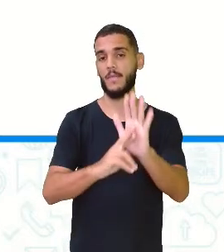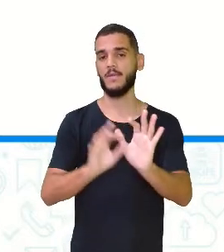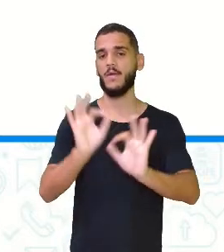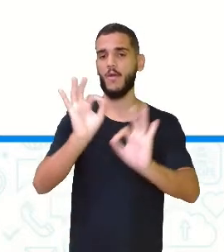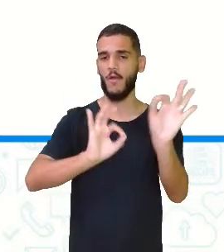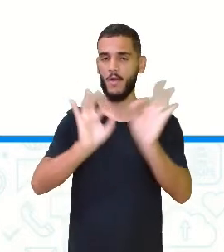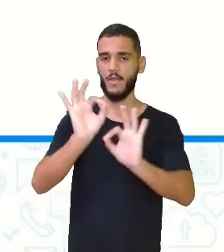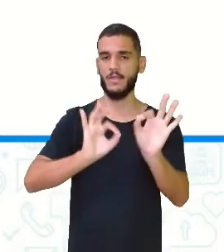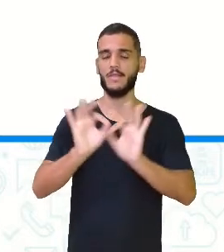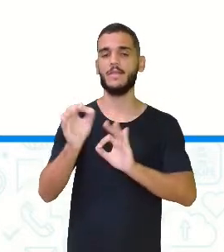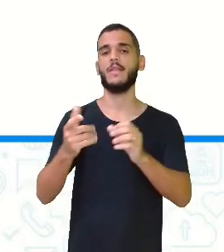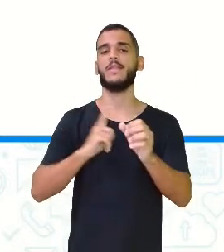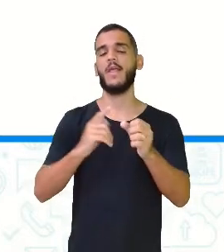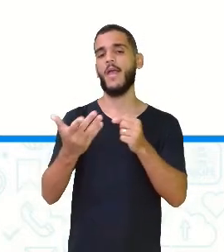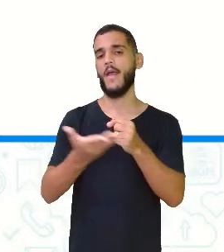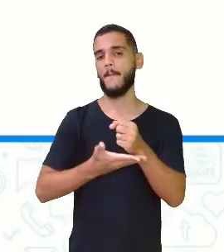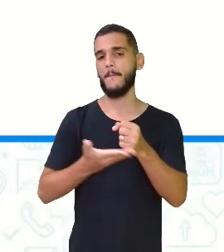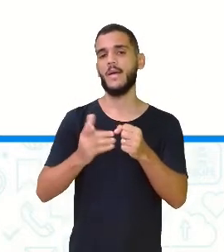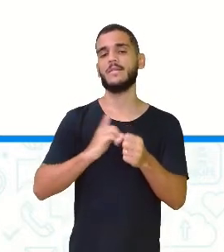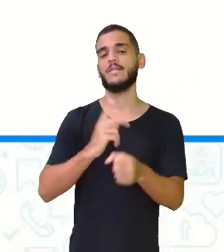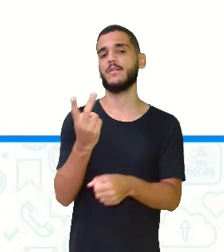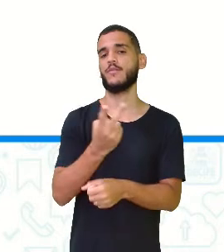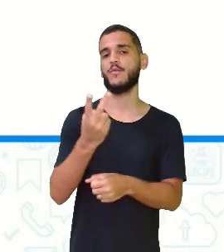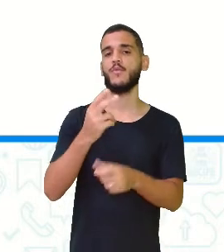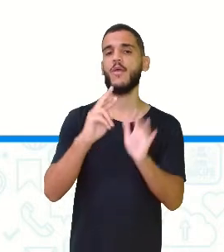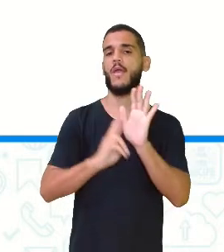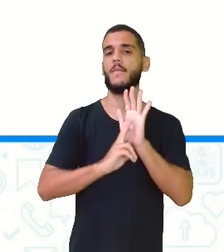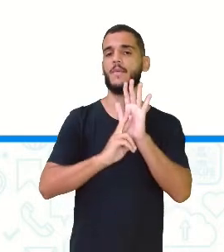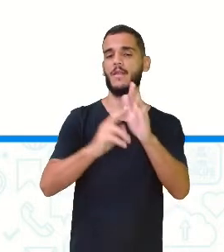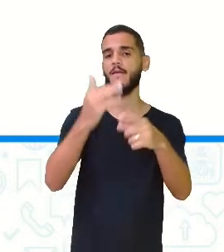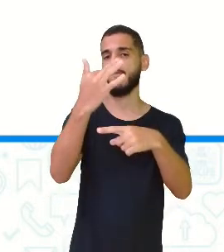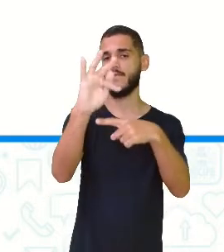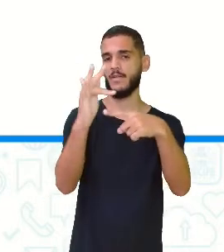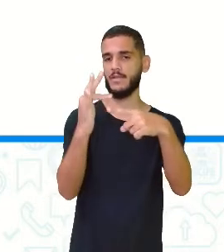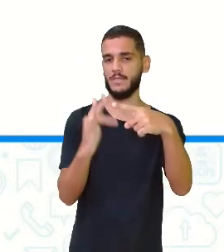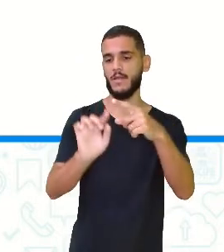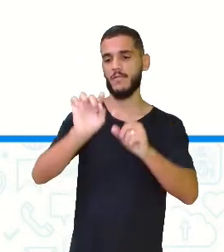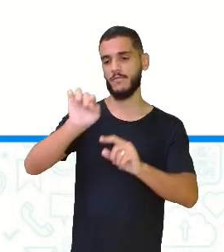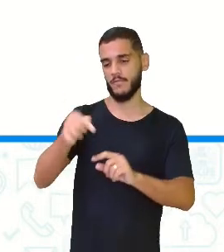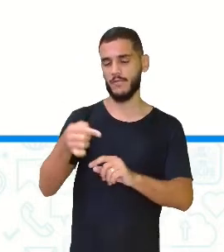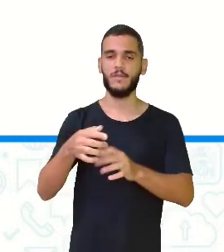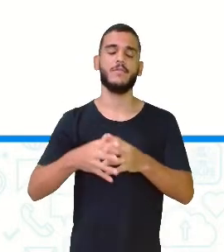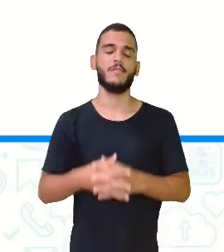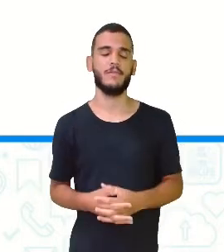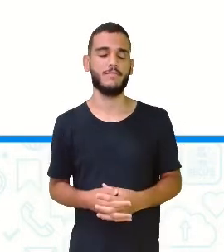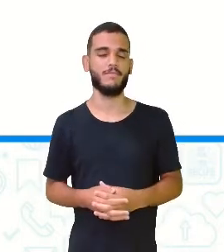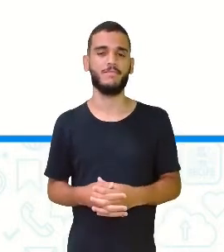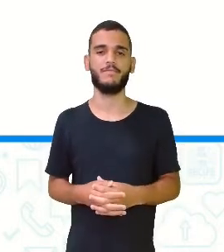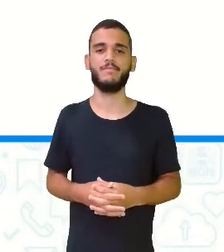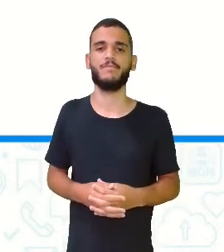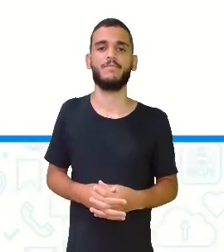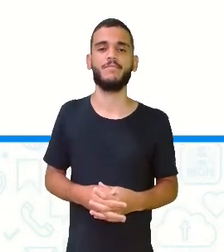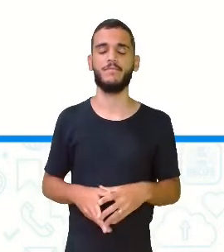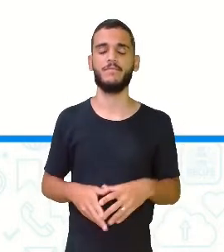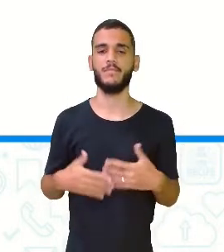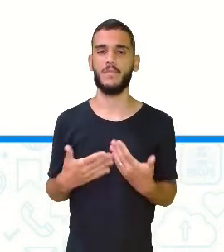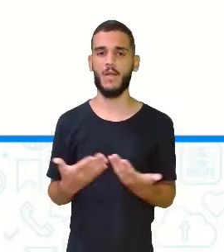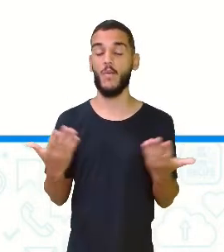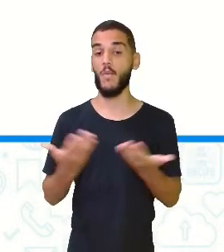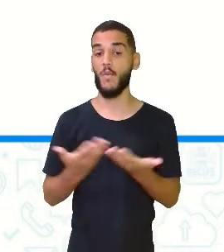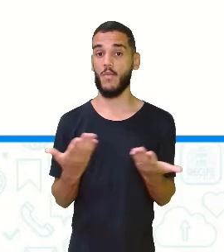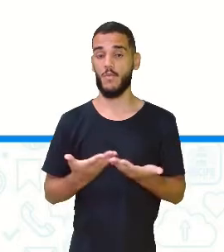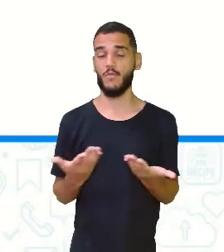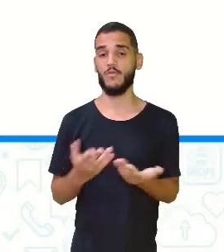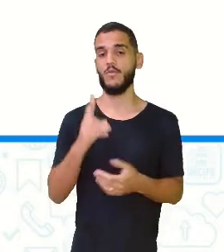baseado nessas duas representações. Fração e números decimais, tá? Hoje,